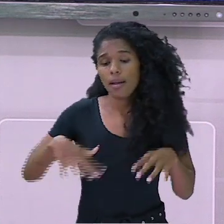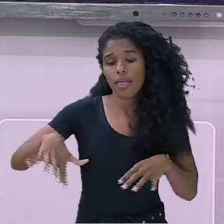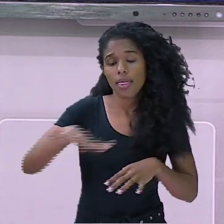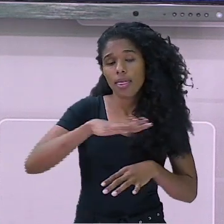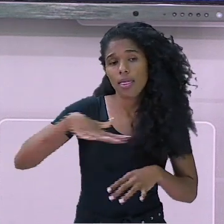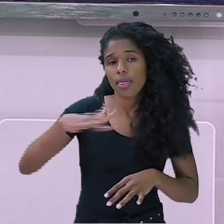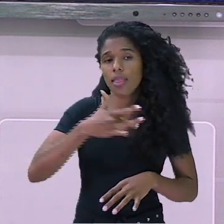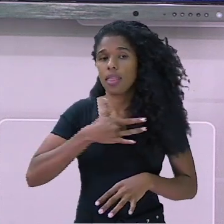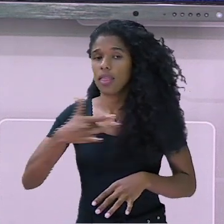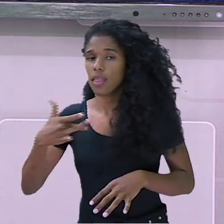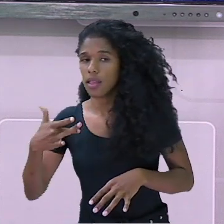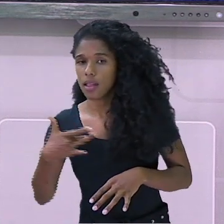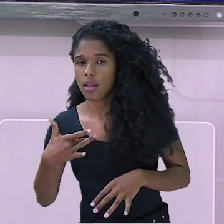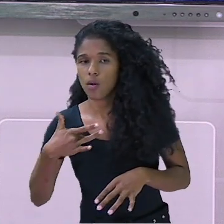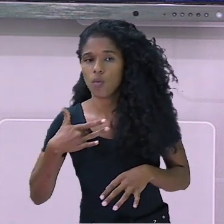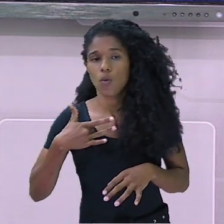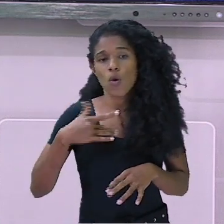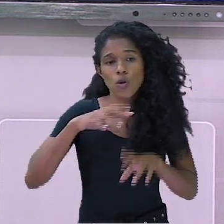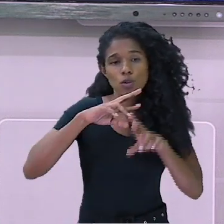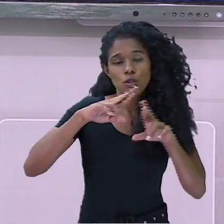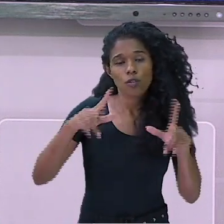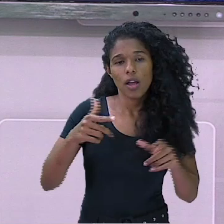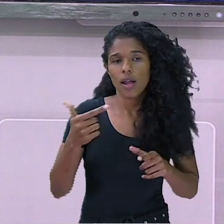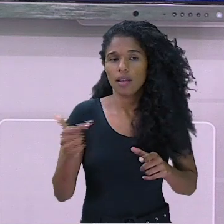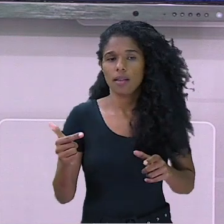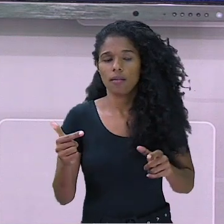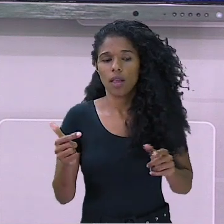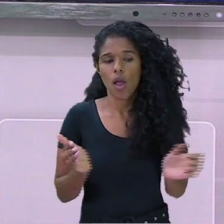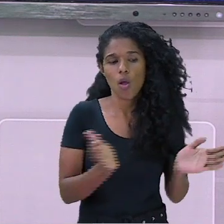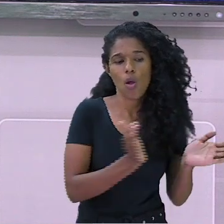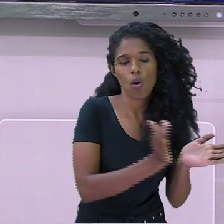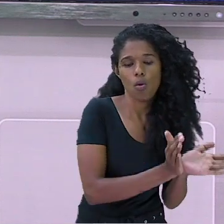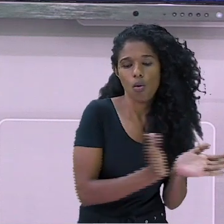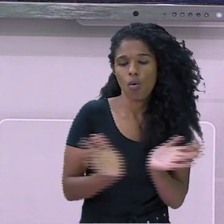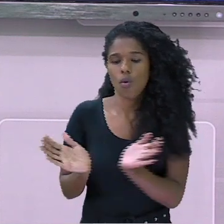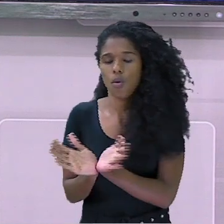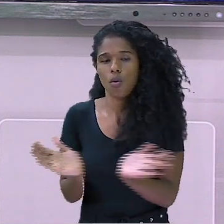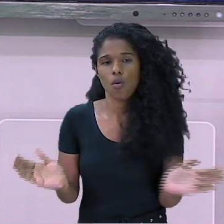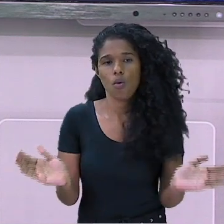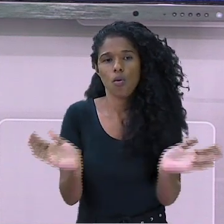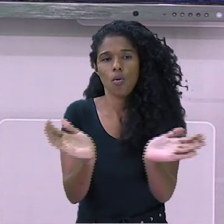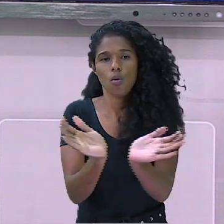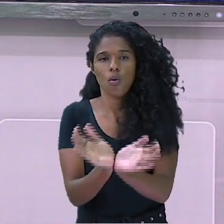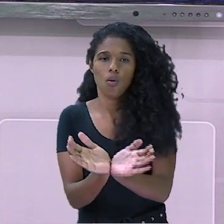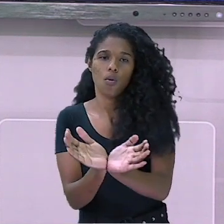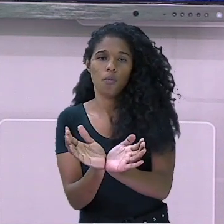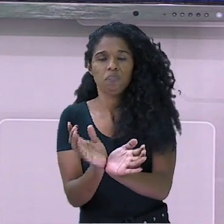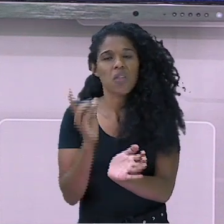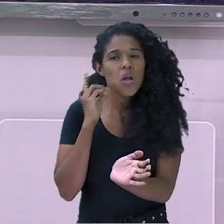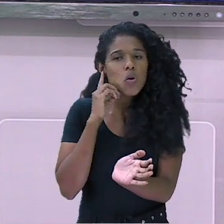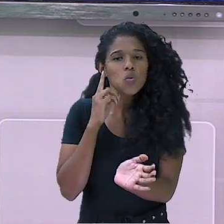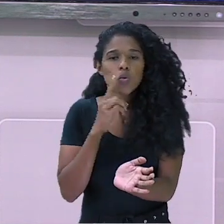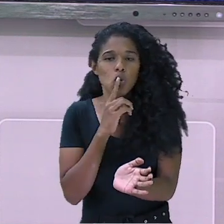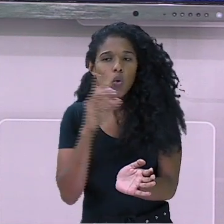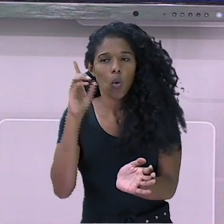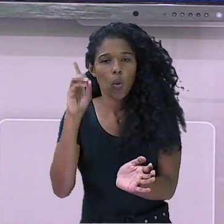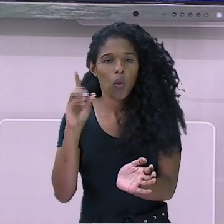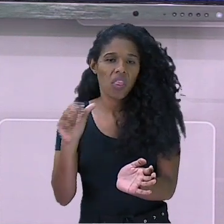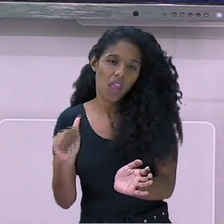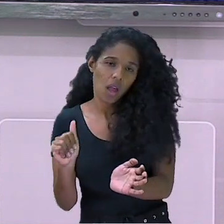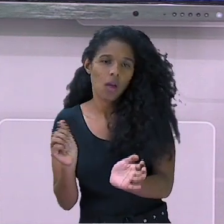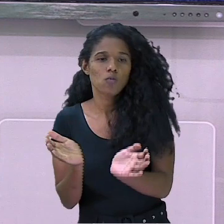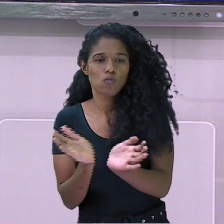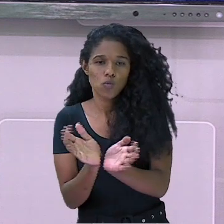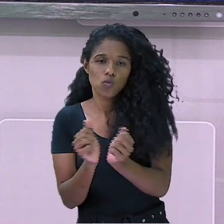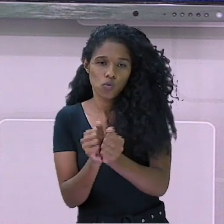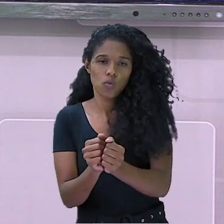severa e profunda. Para compreendermos mais as pessoas surdas e as pessoas com deficiência auditiva,